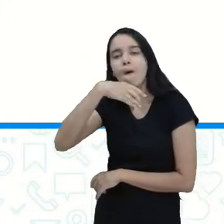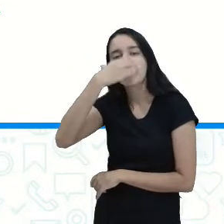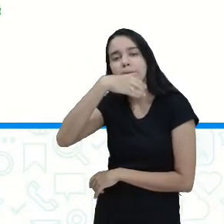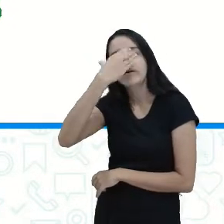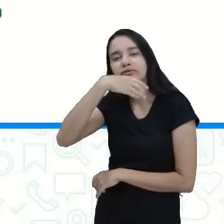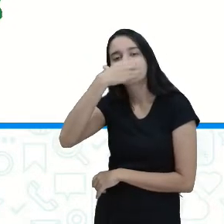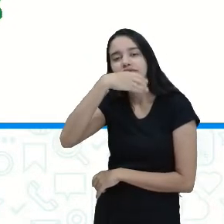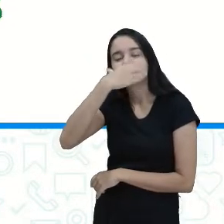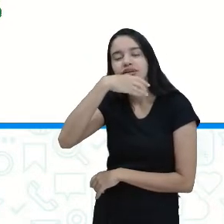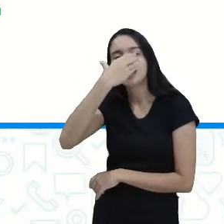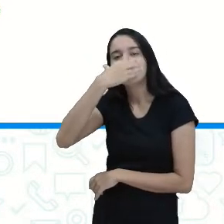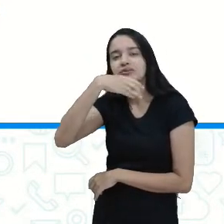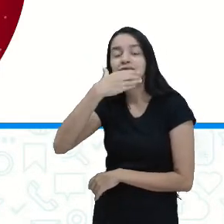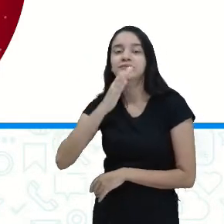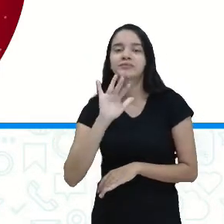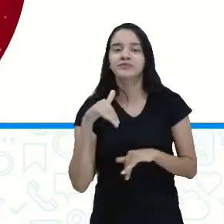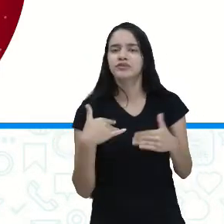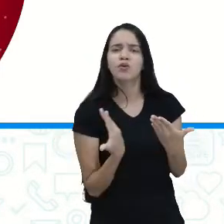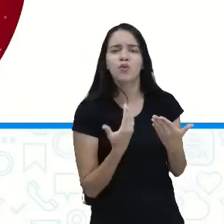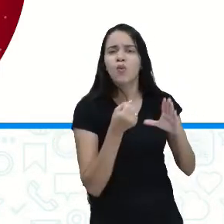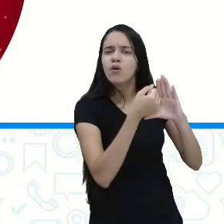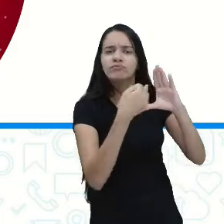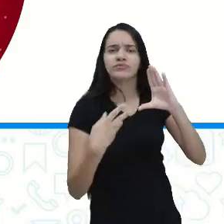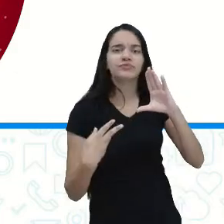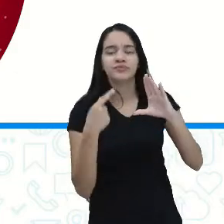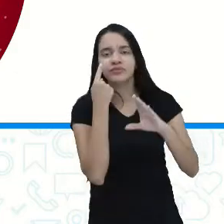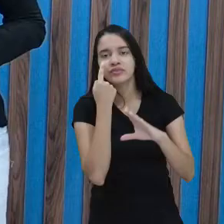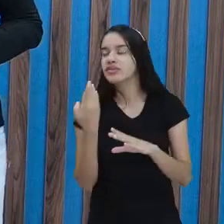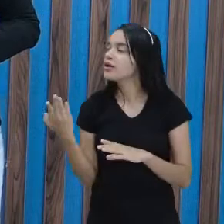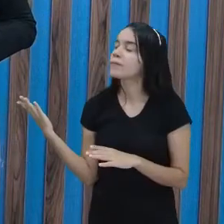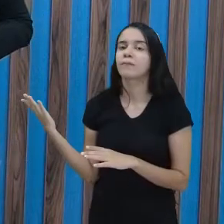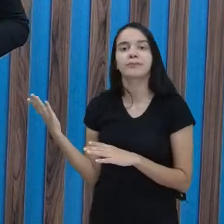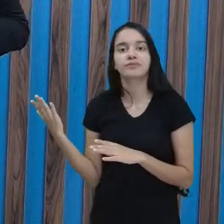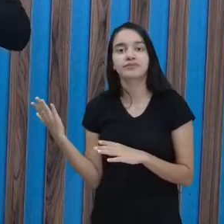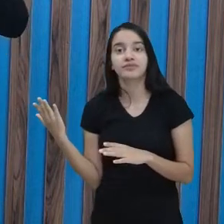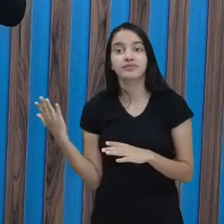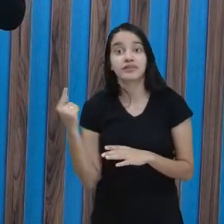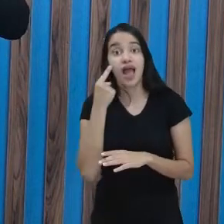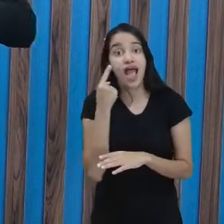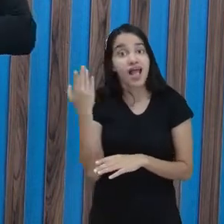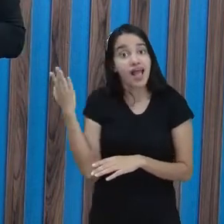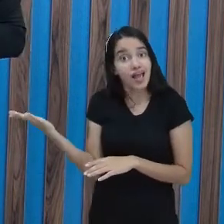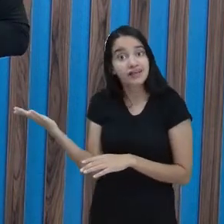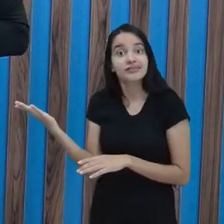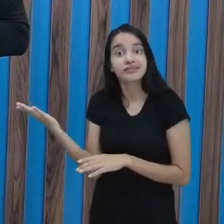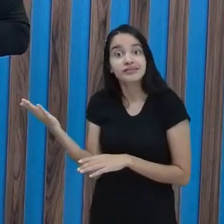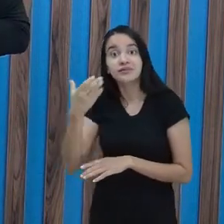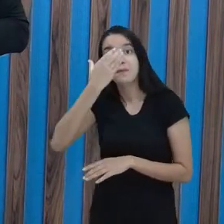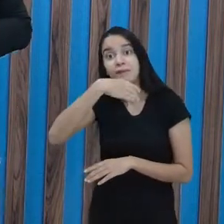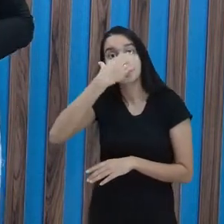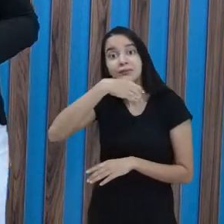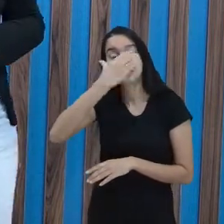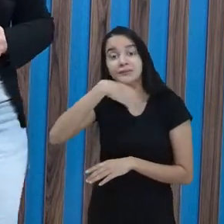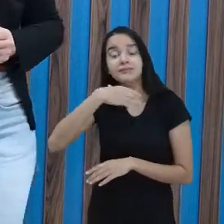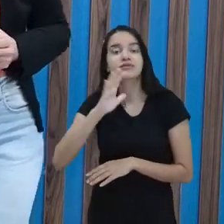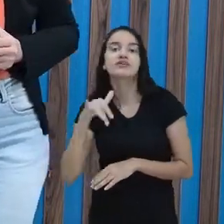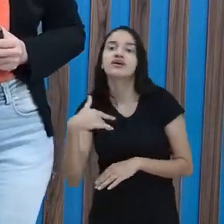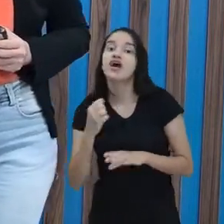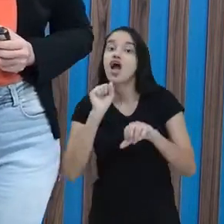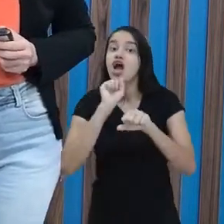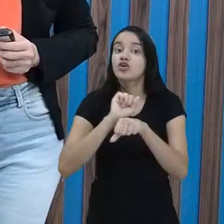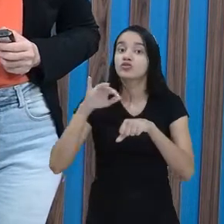Repleta de maçãs aí. Quais características, então, a gente pode dar para essa maçã? Maçã é o